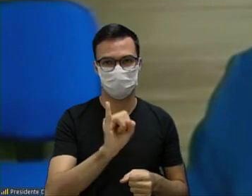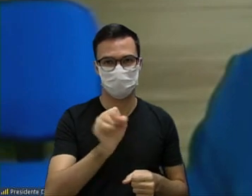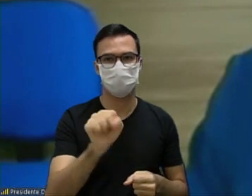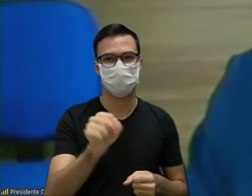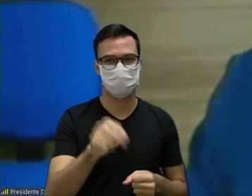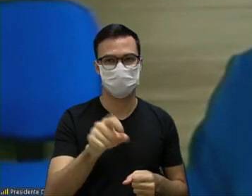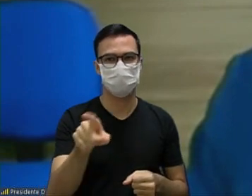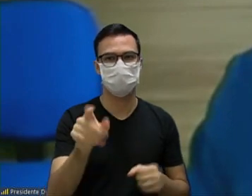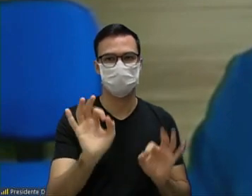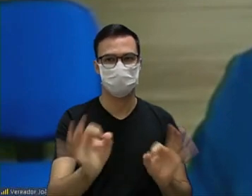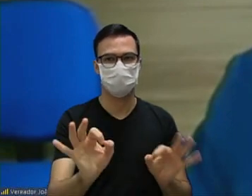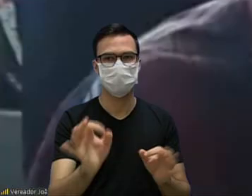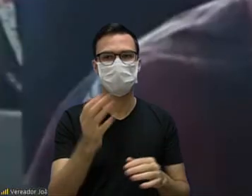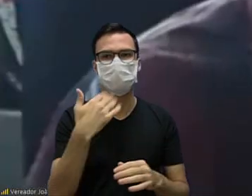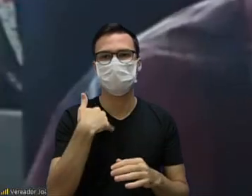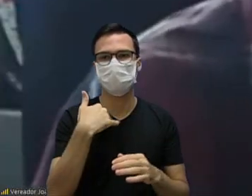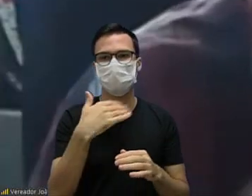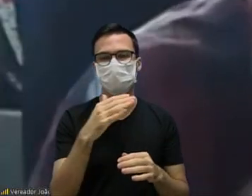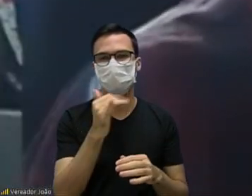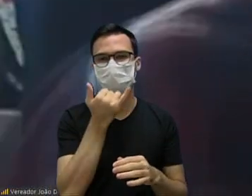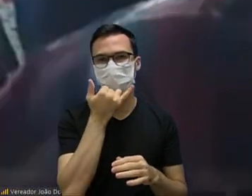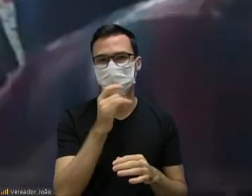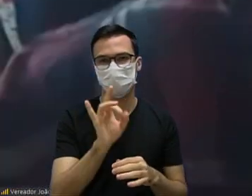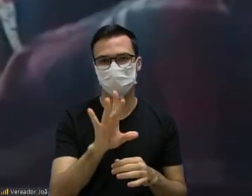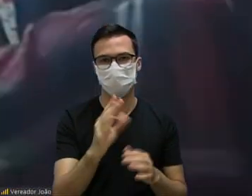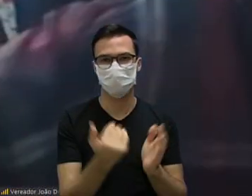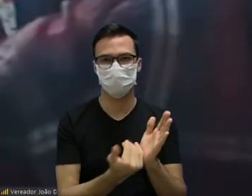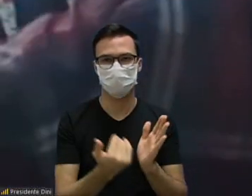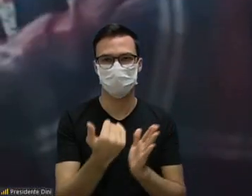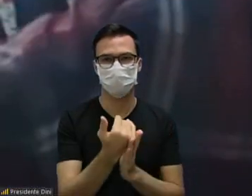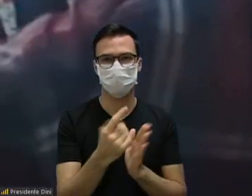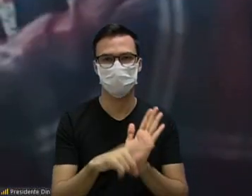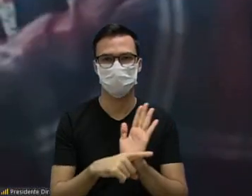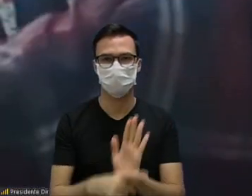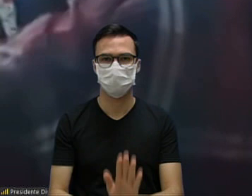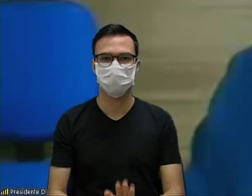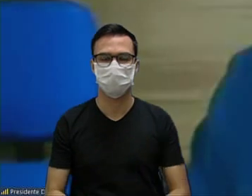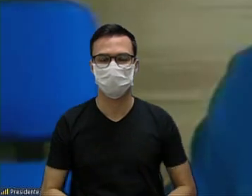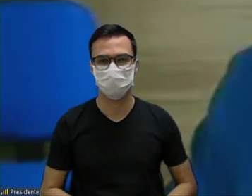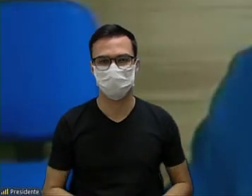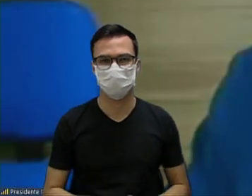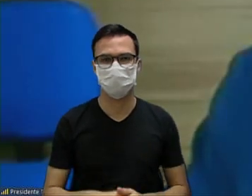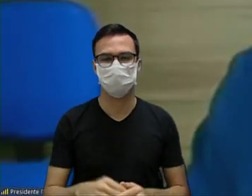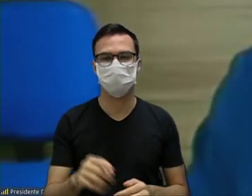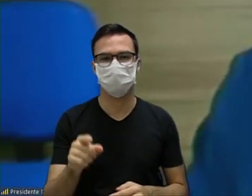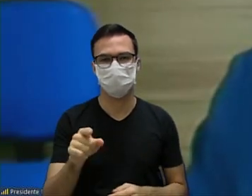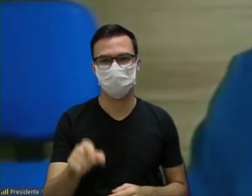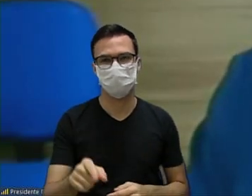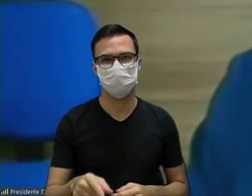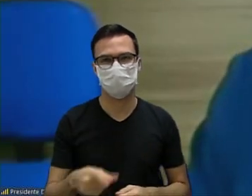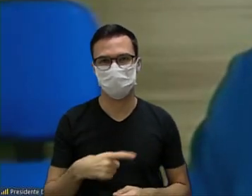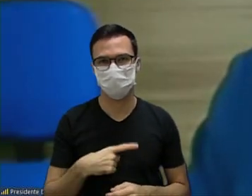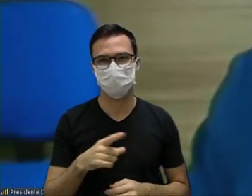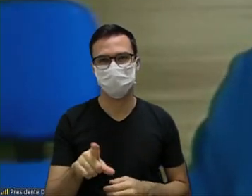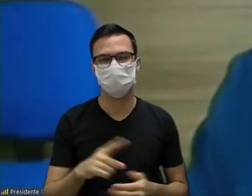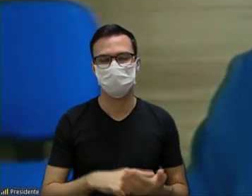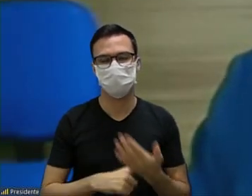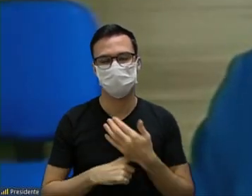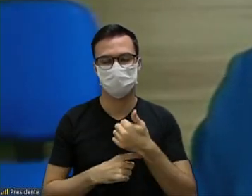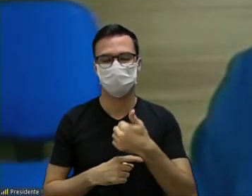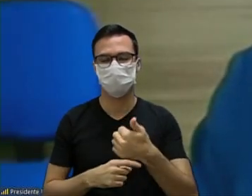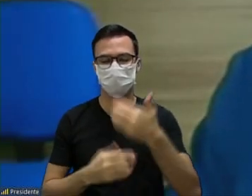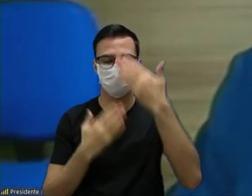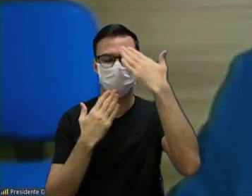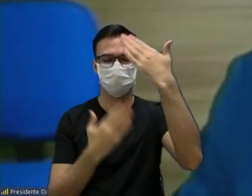o senhor tem razão desculpe só para não é bom o senhor tem razão passou o seu preciosismo e colaborou muito com a gente